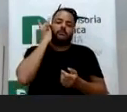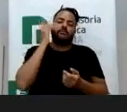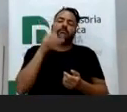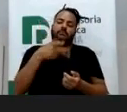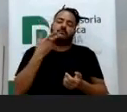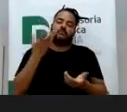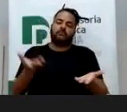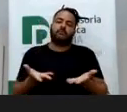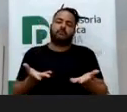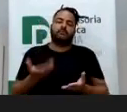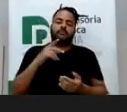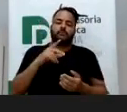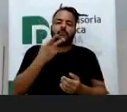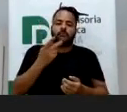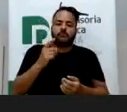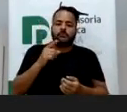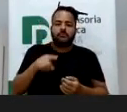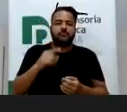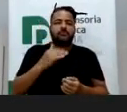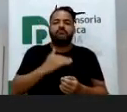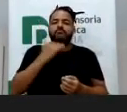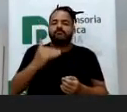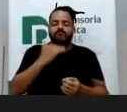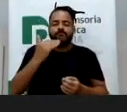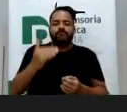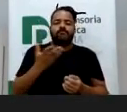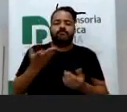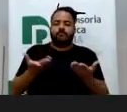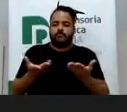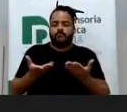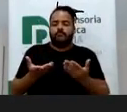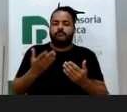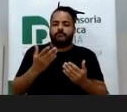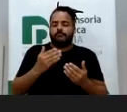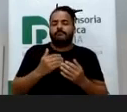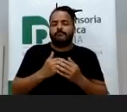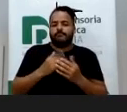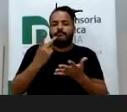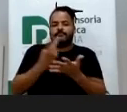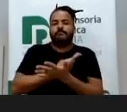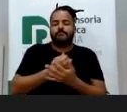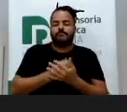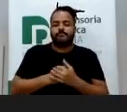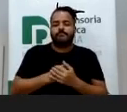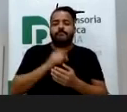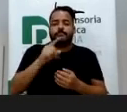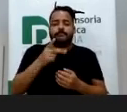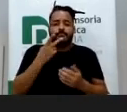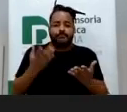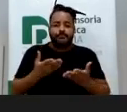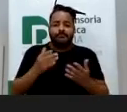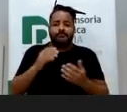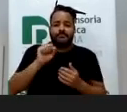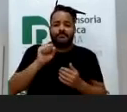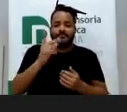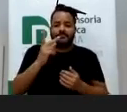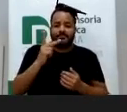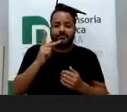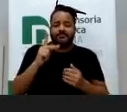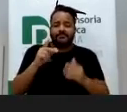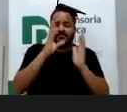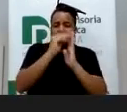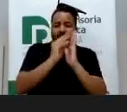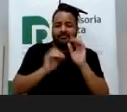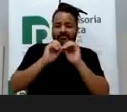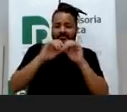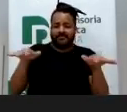disposição e do tipo, porque também não adianta a gente desconsiderar o que a gente tá vivendo, o charity mínimo, é uma coisa que quase todas